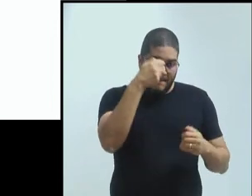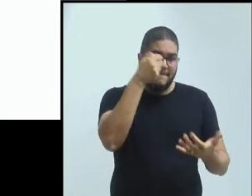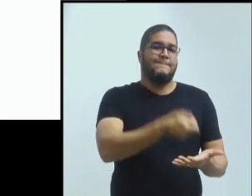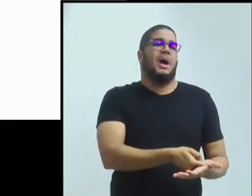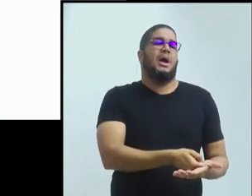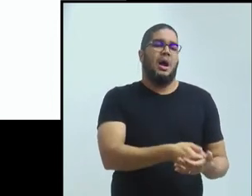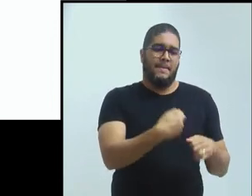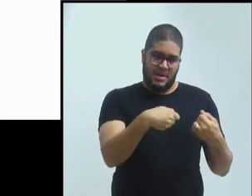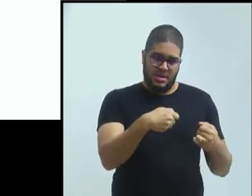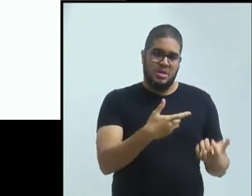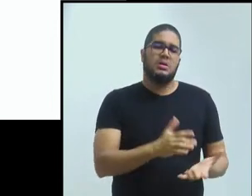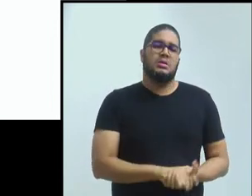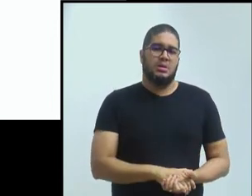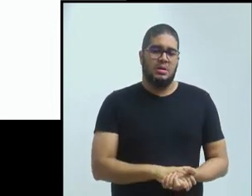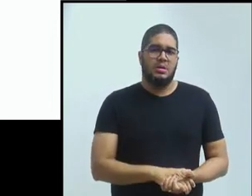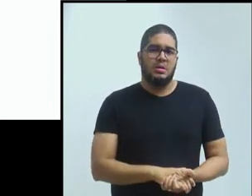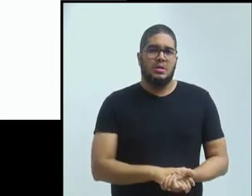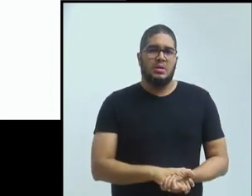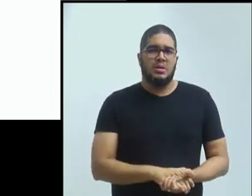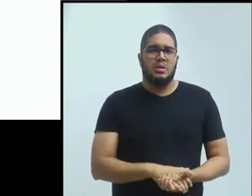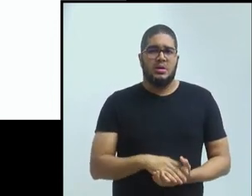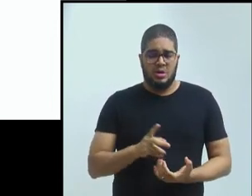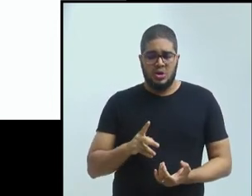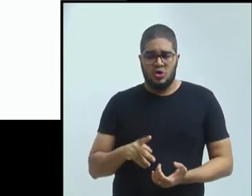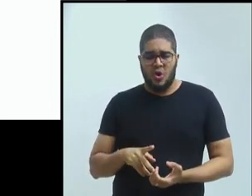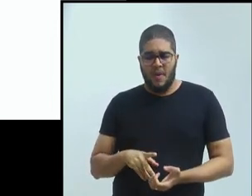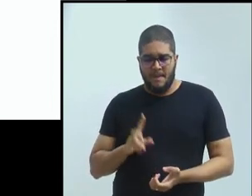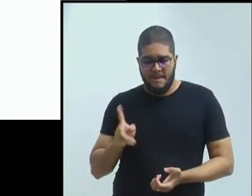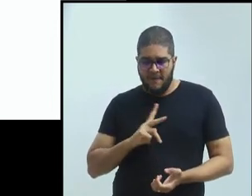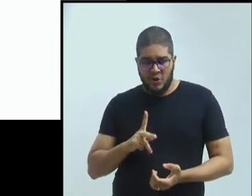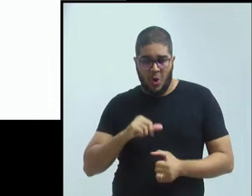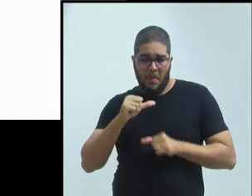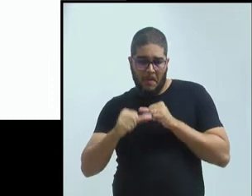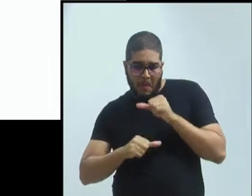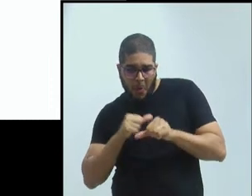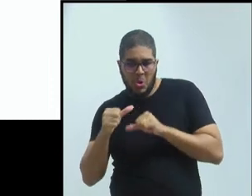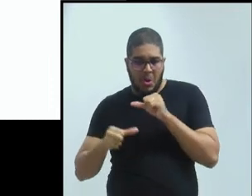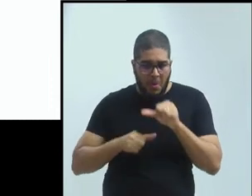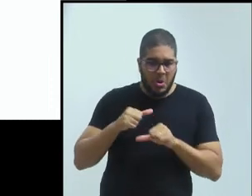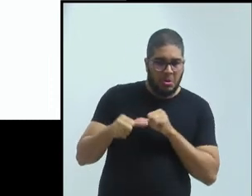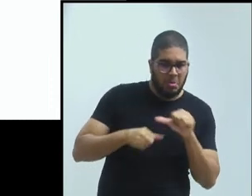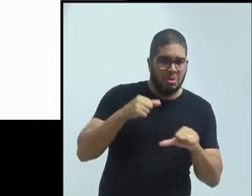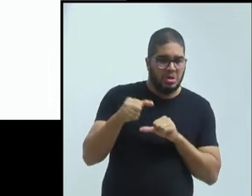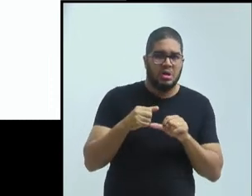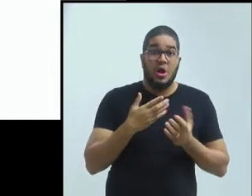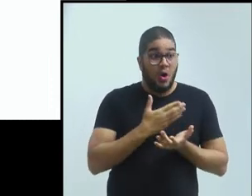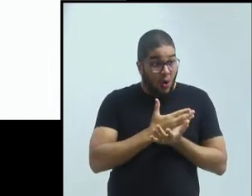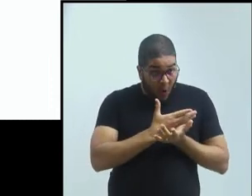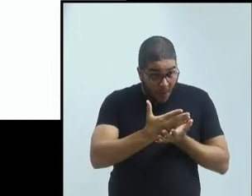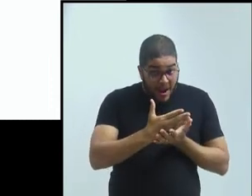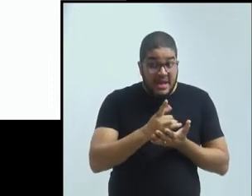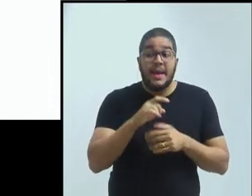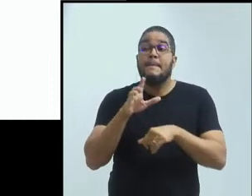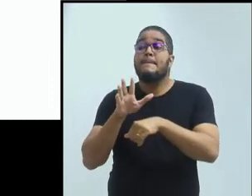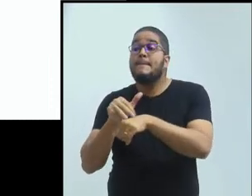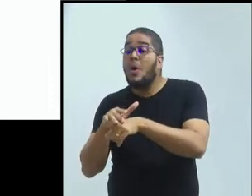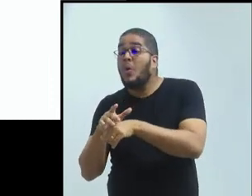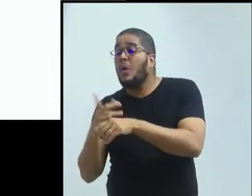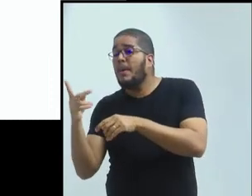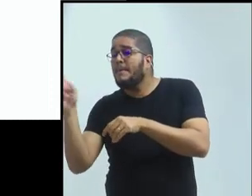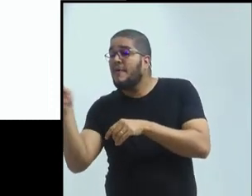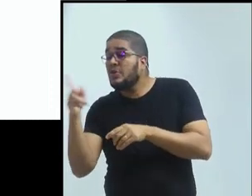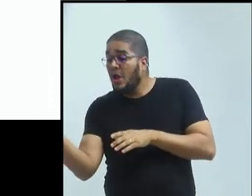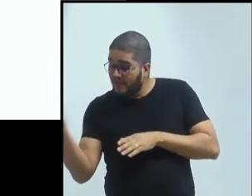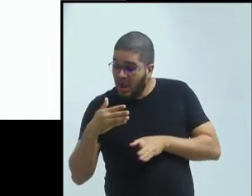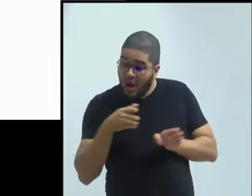e o mesmo corpo docente é um pouco flutuante, a coisa começa e aí vai-se atrás de orientadores. Então, gente entrou um pouco também